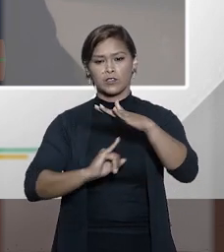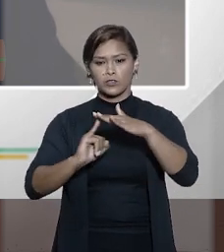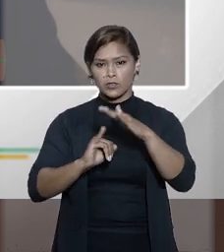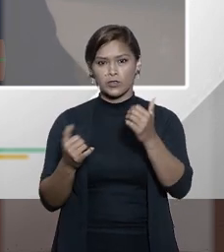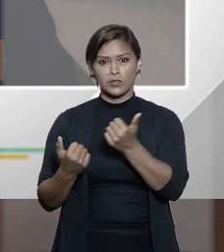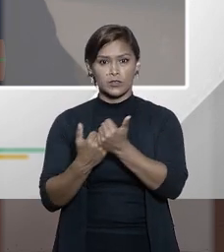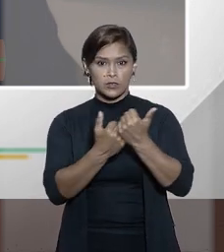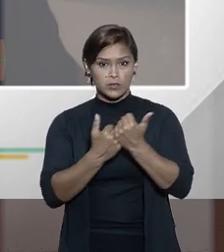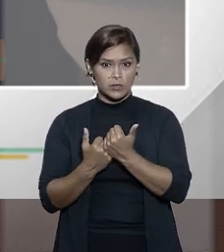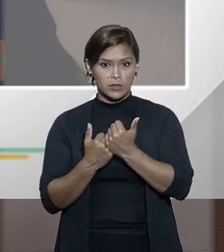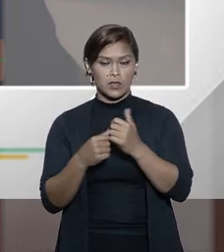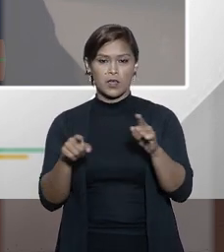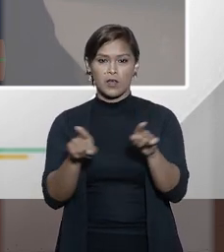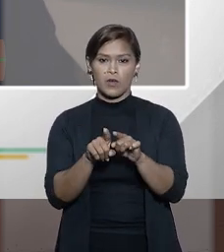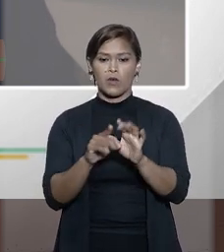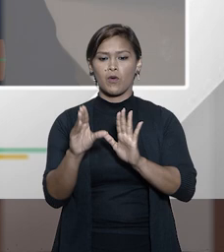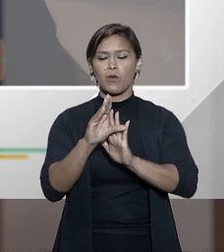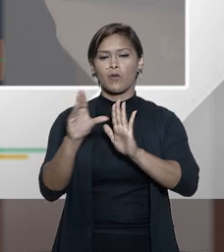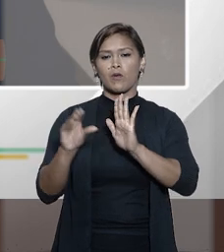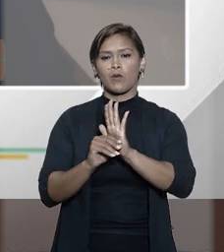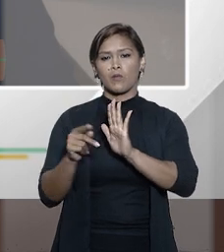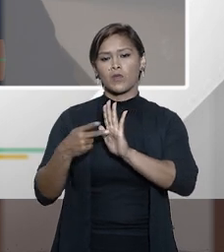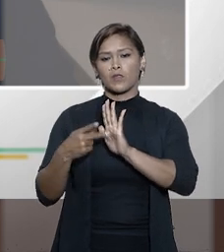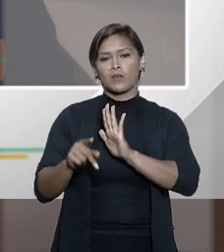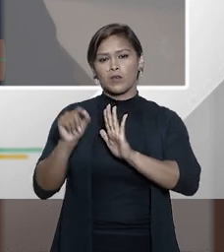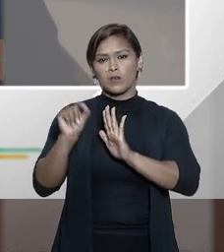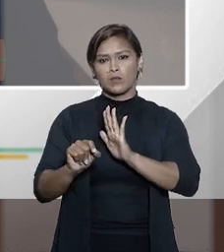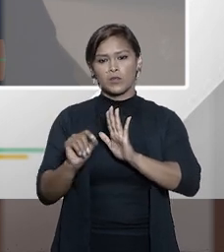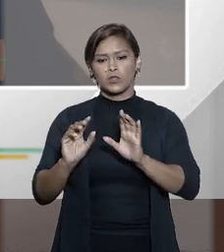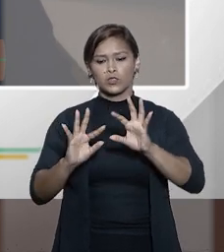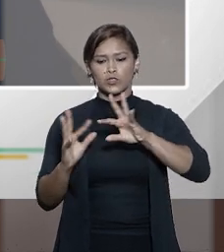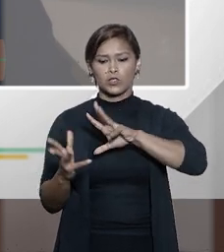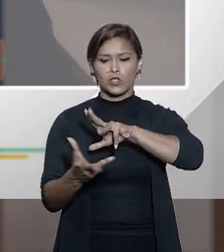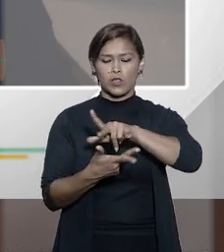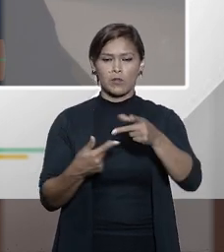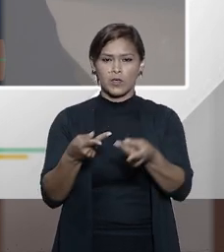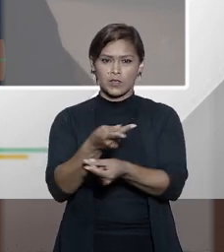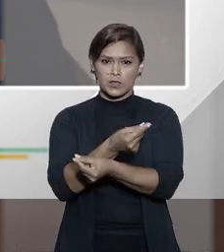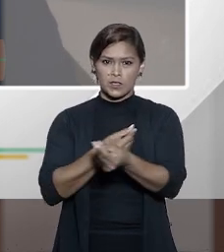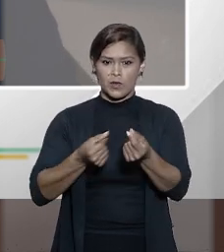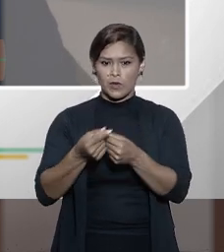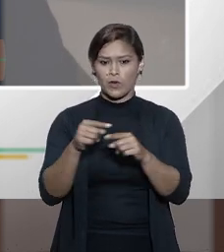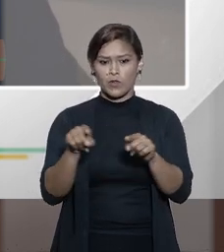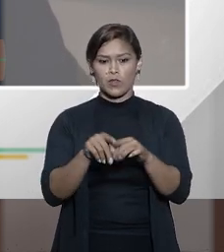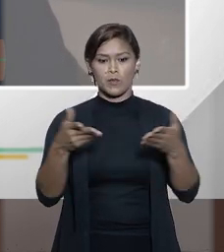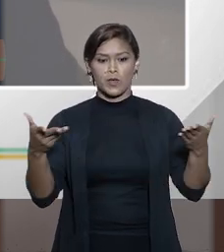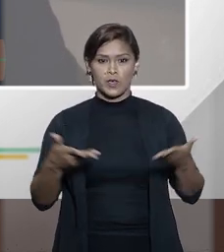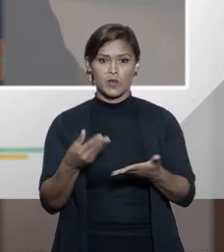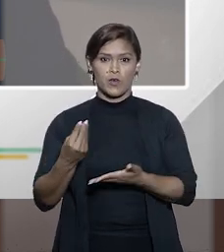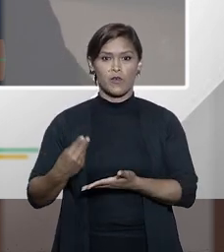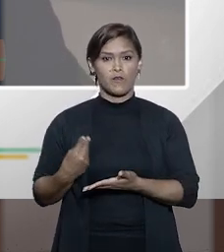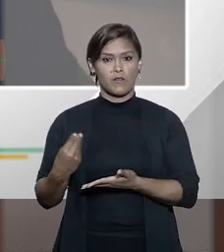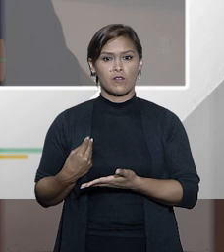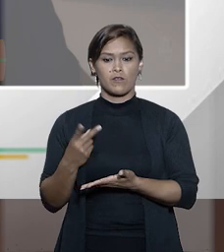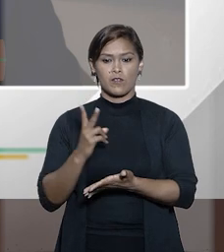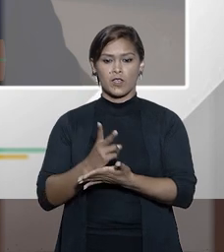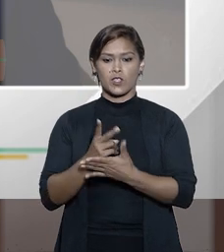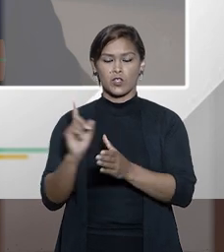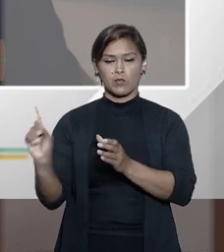cooperativos ou com o modelo de globalização econômica no qual estamos todos